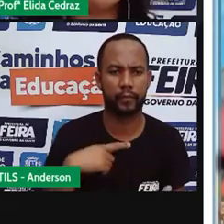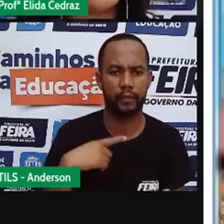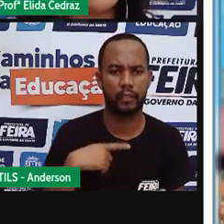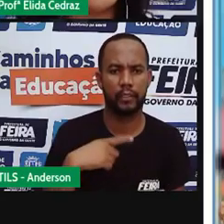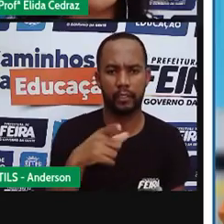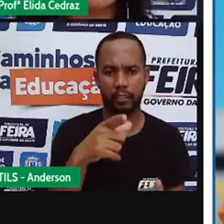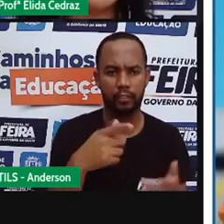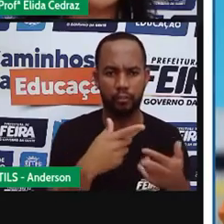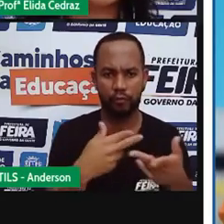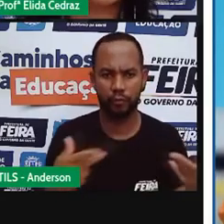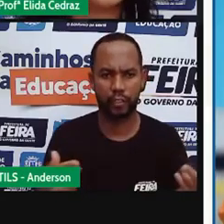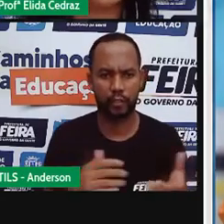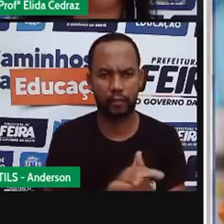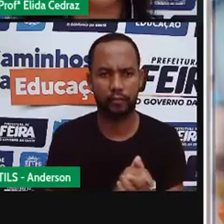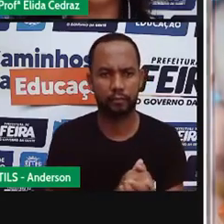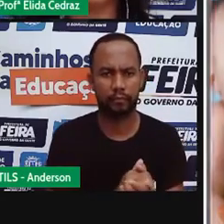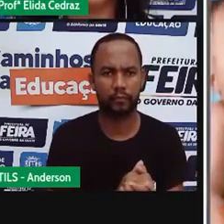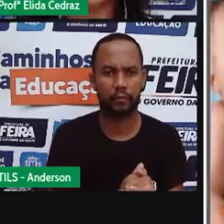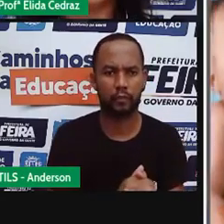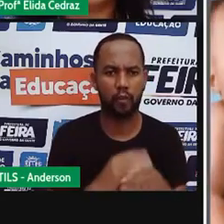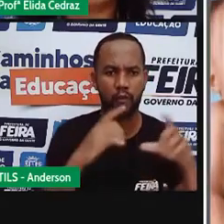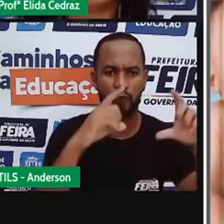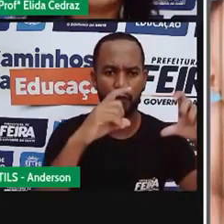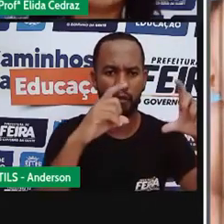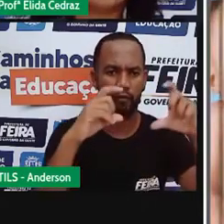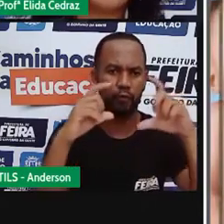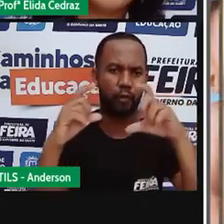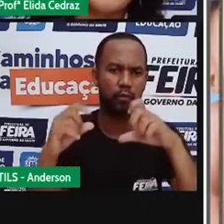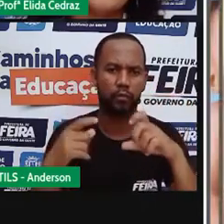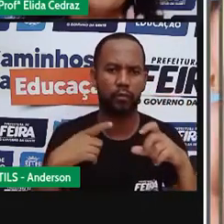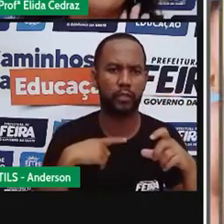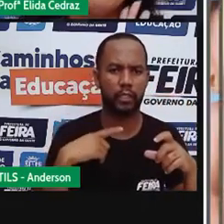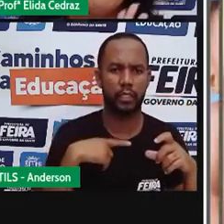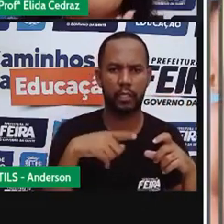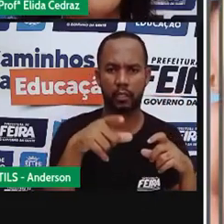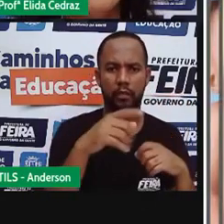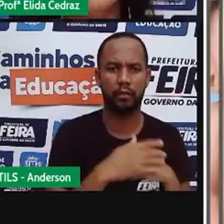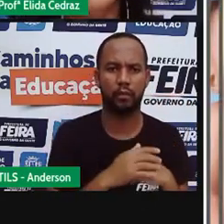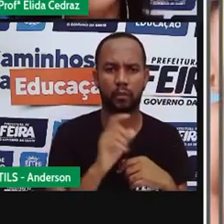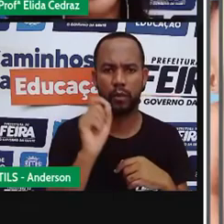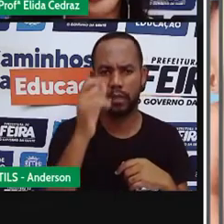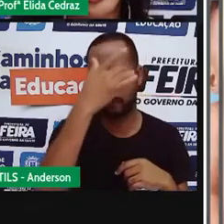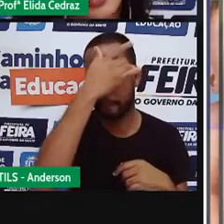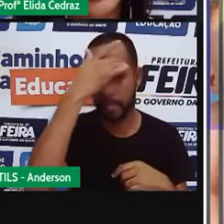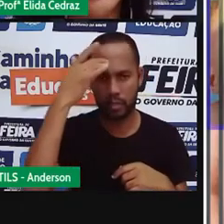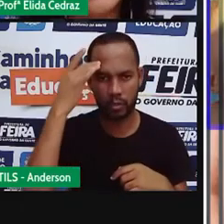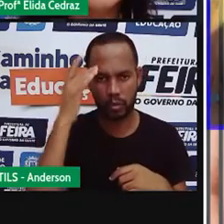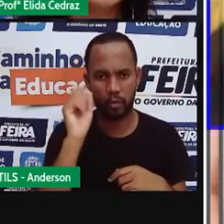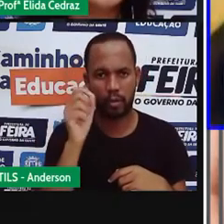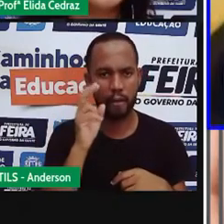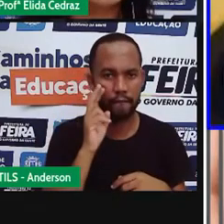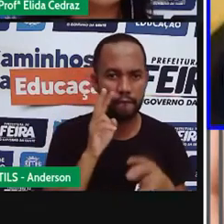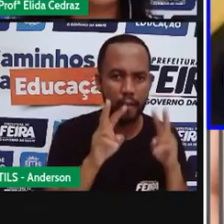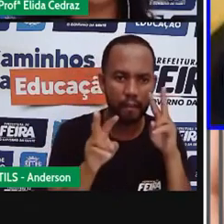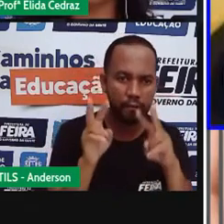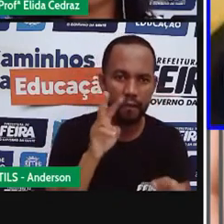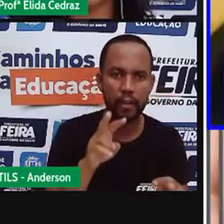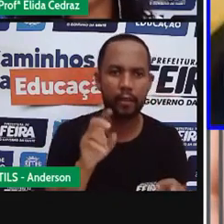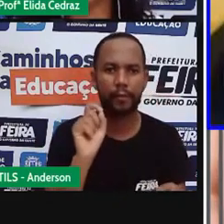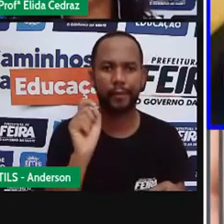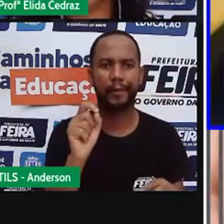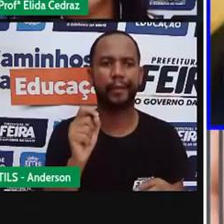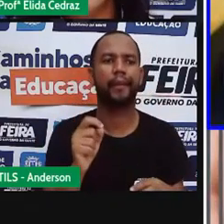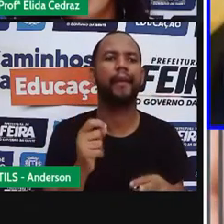alguns deles. Cada imagem dessa que você vê tem um público destinado e elas estão